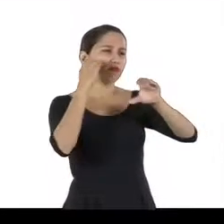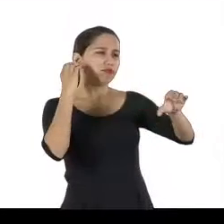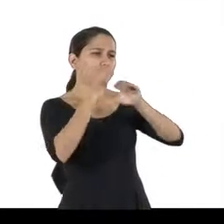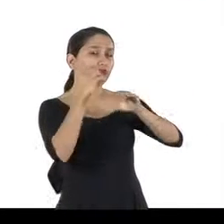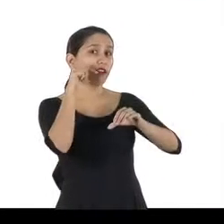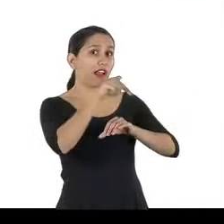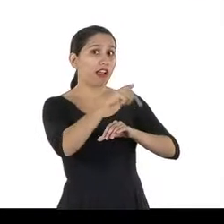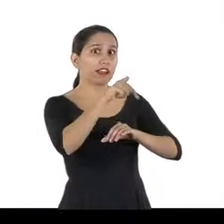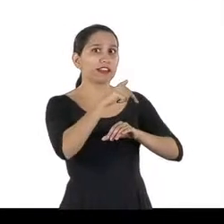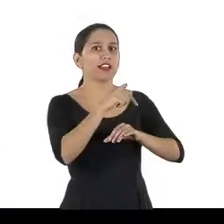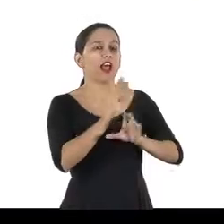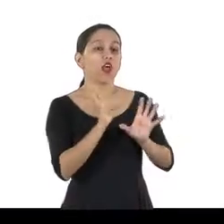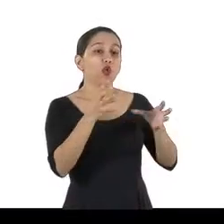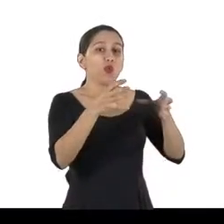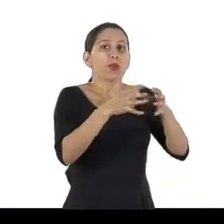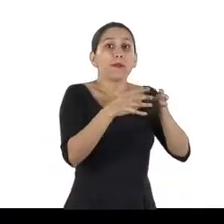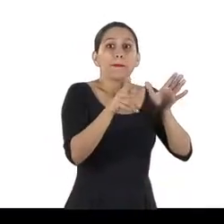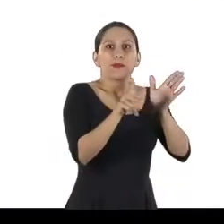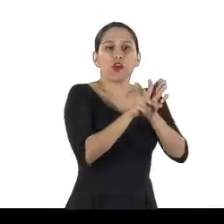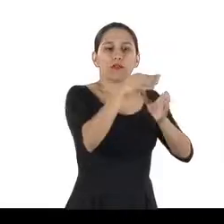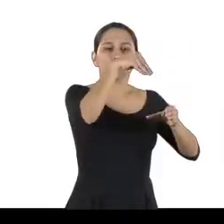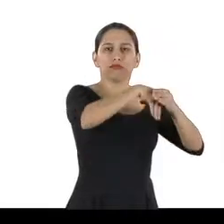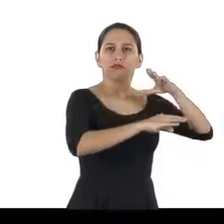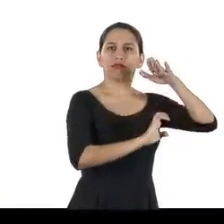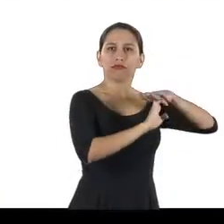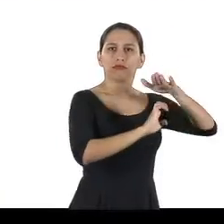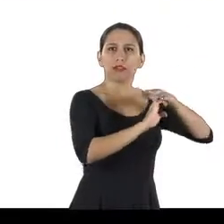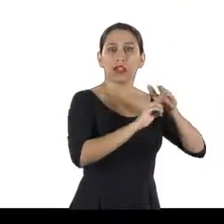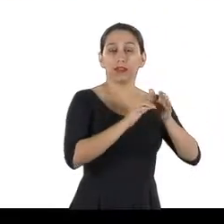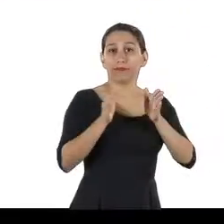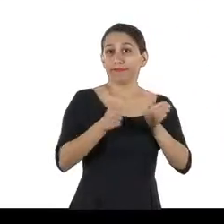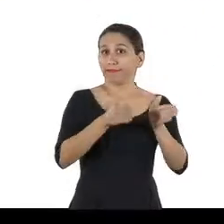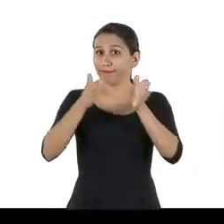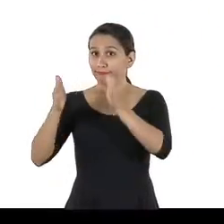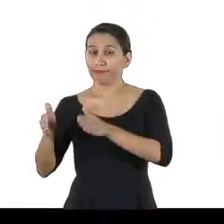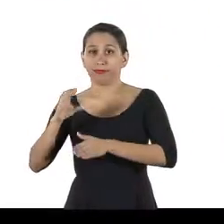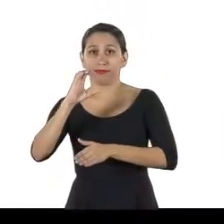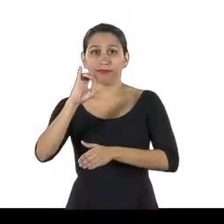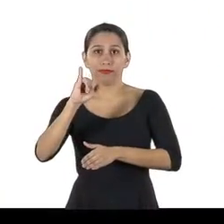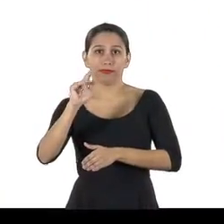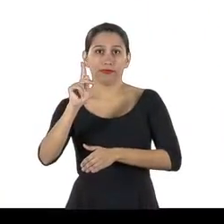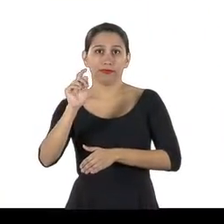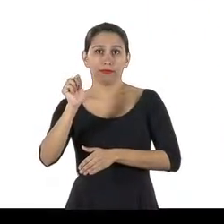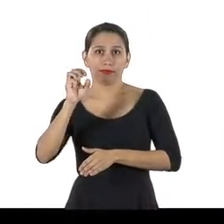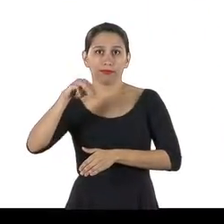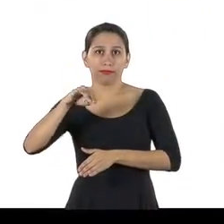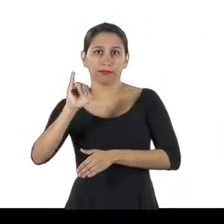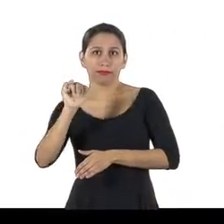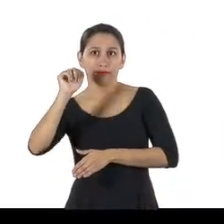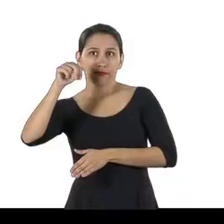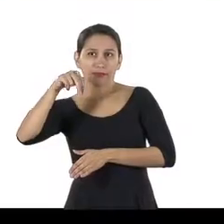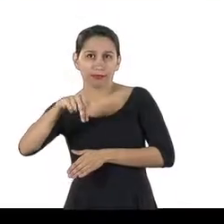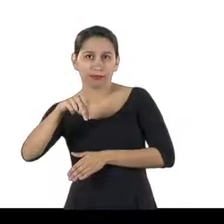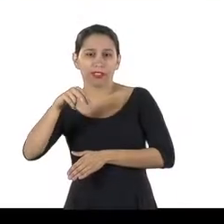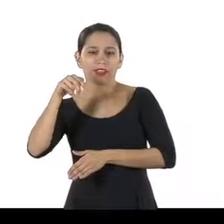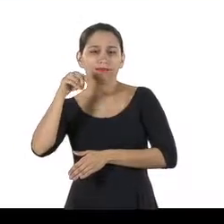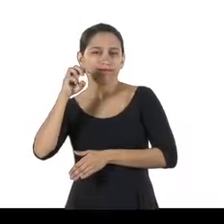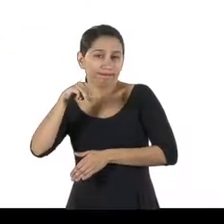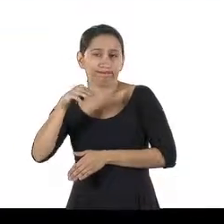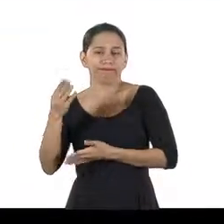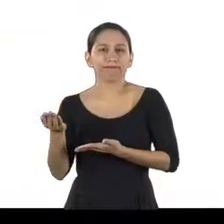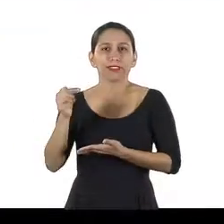profissionais da saúde que fica dentro da empresa. Já a SIPAMIN, Comissão Interna de Prevenção de Acidentes na